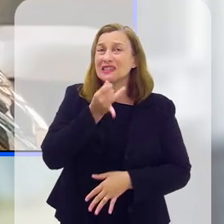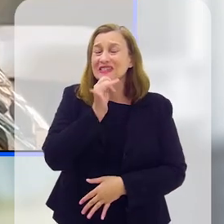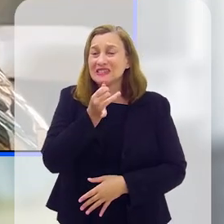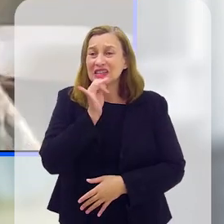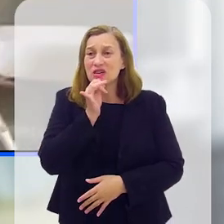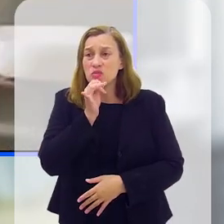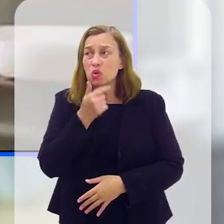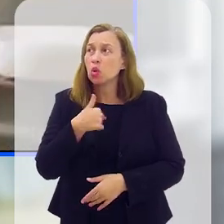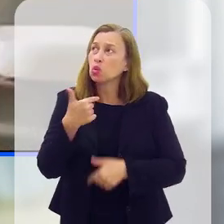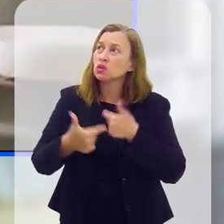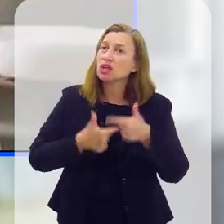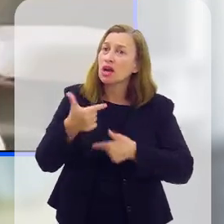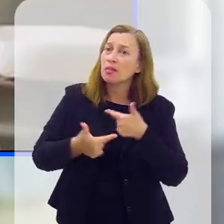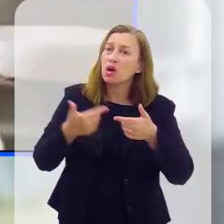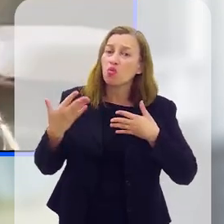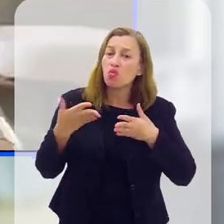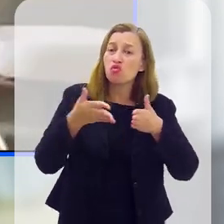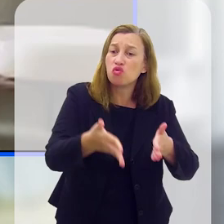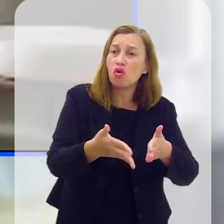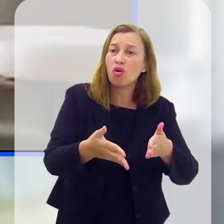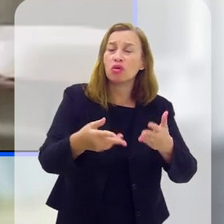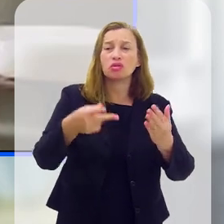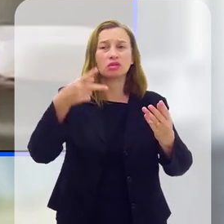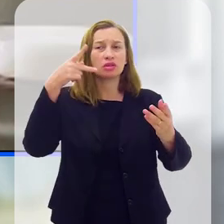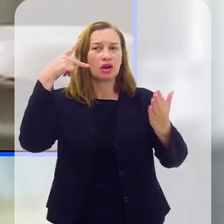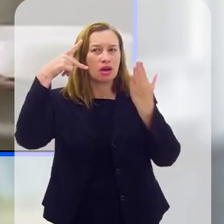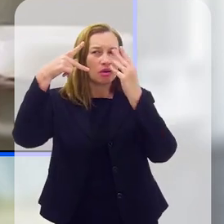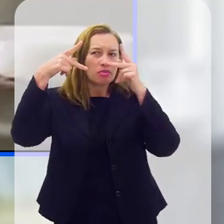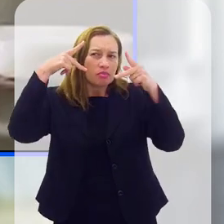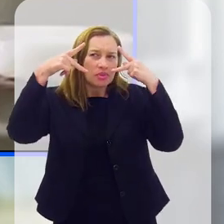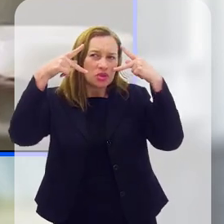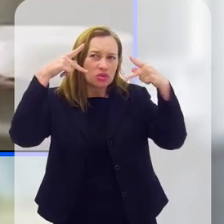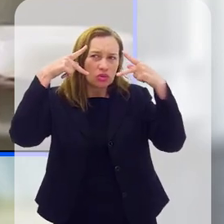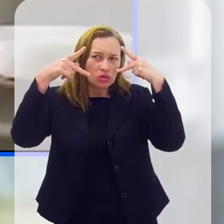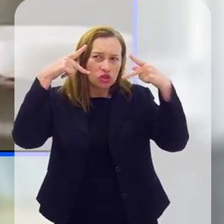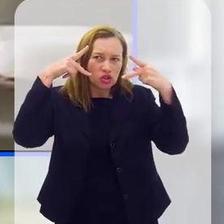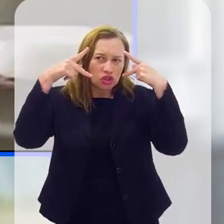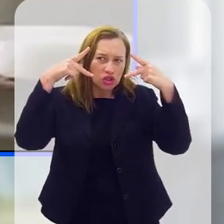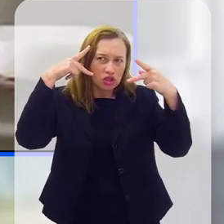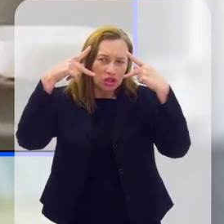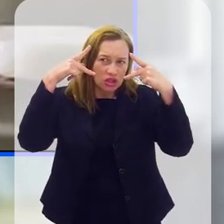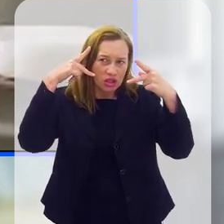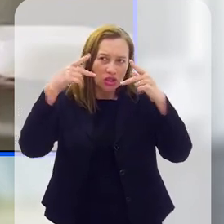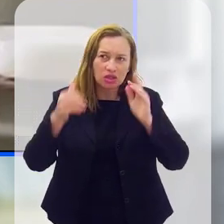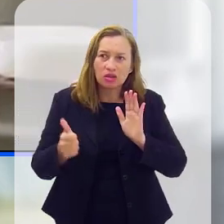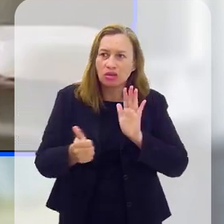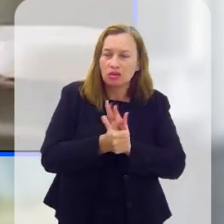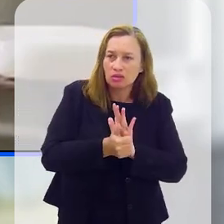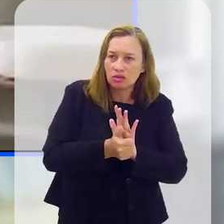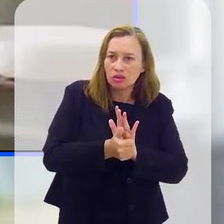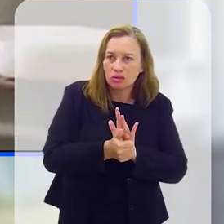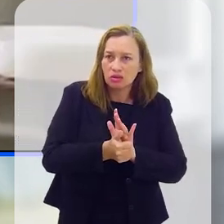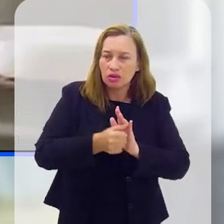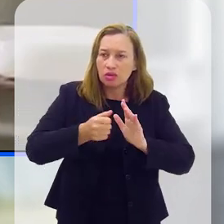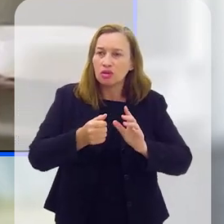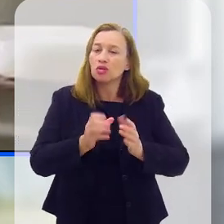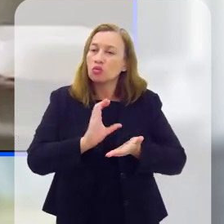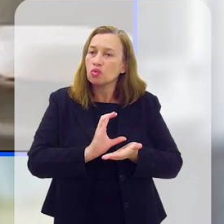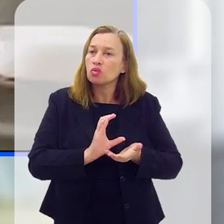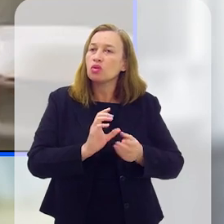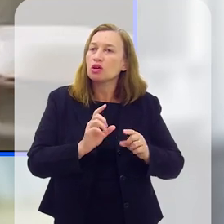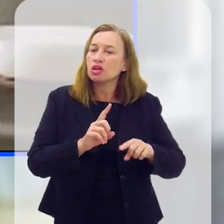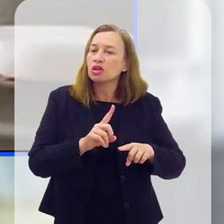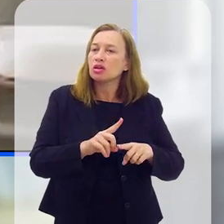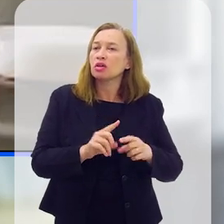hoje, por exemplo, eu trabalho muito com o foco na psicologia positiva que é a parte da potencialização